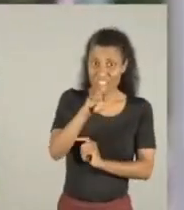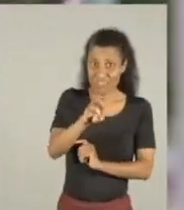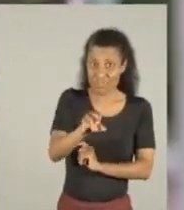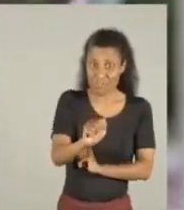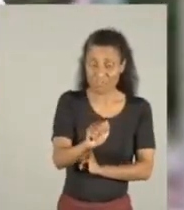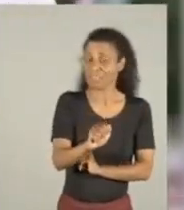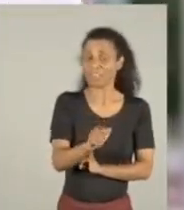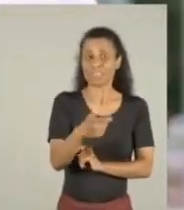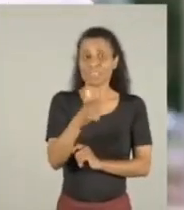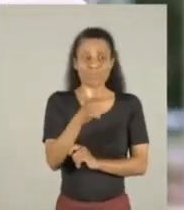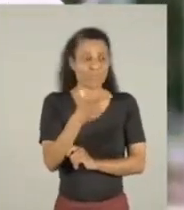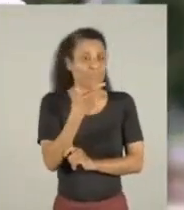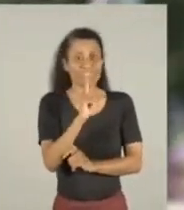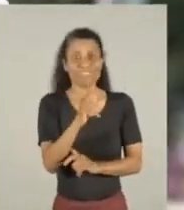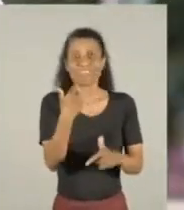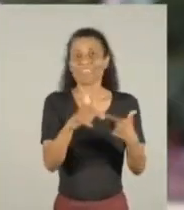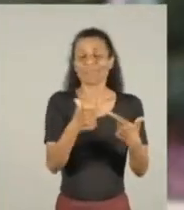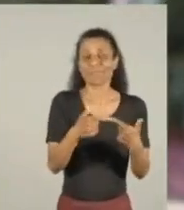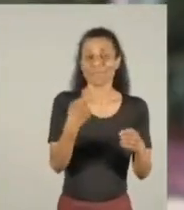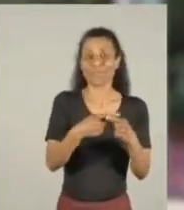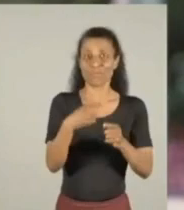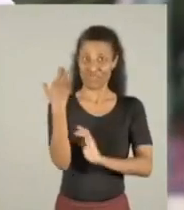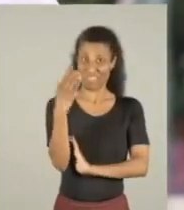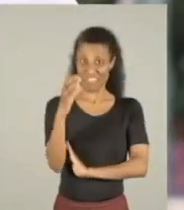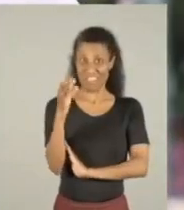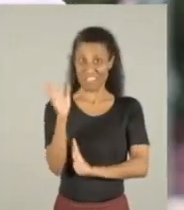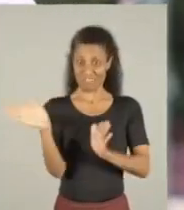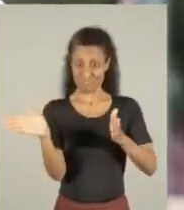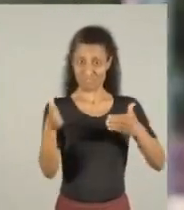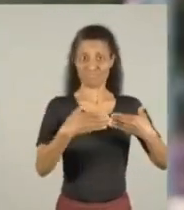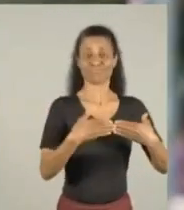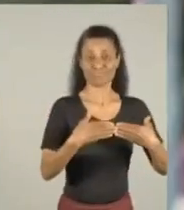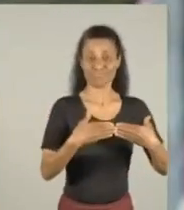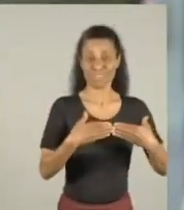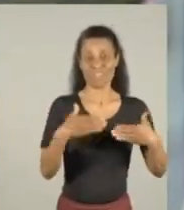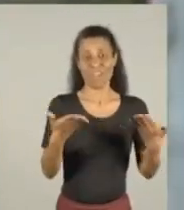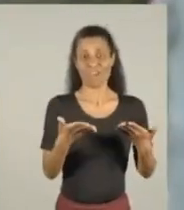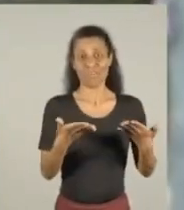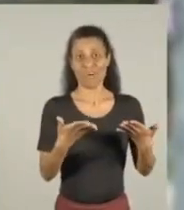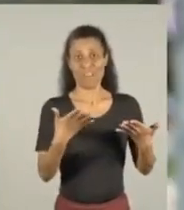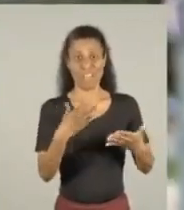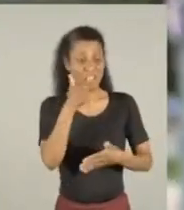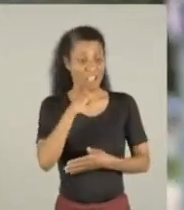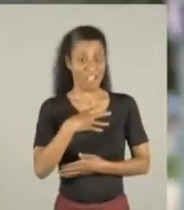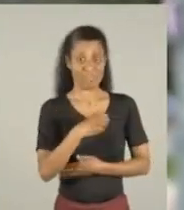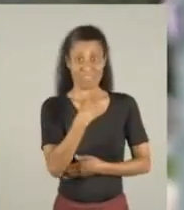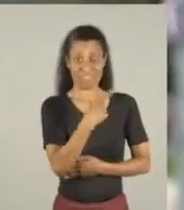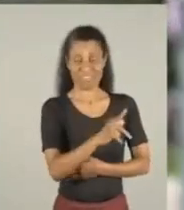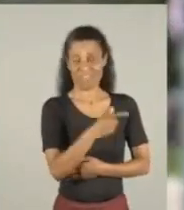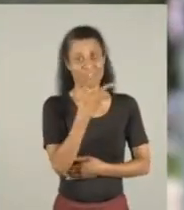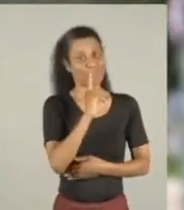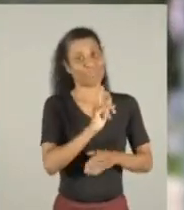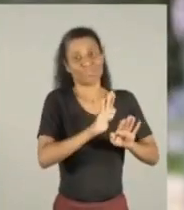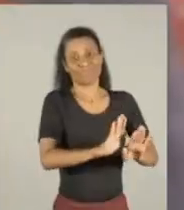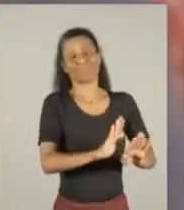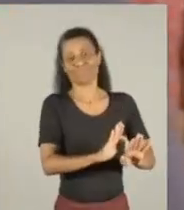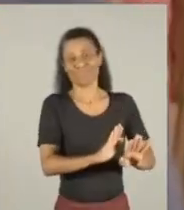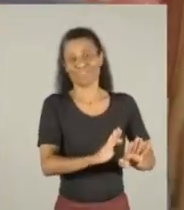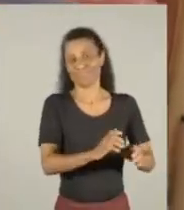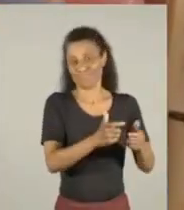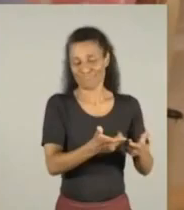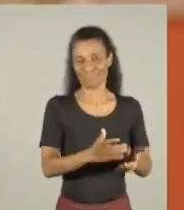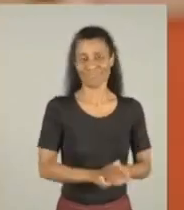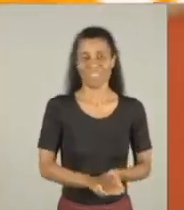que não tem mais como trabalhar, porque a creche do Jardim Carvalho fechou e ela não tem mais onde deixar a sua filhinha.